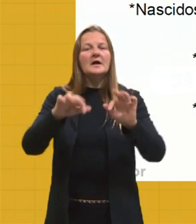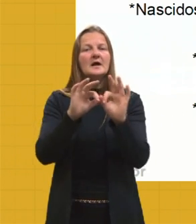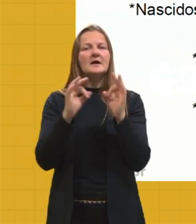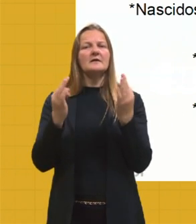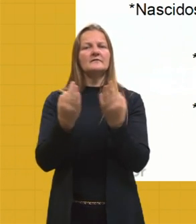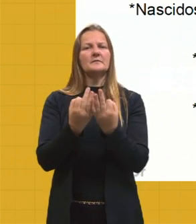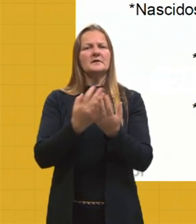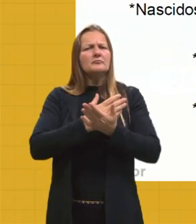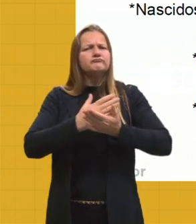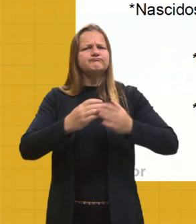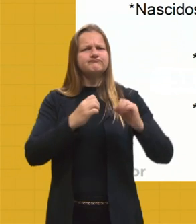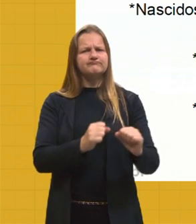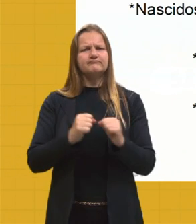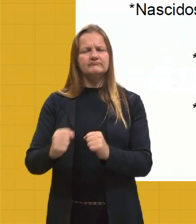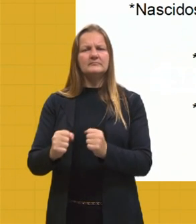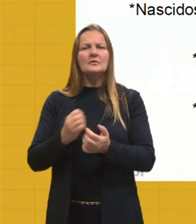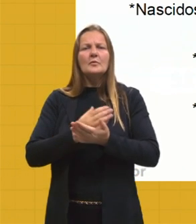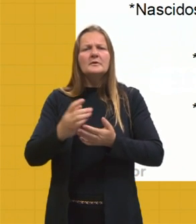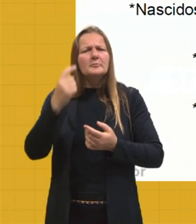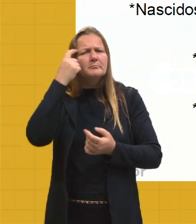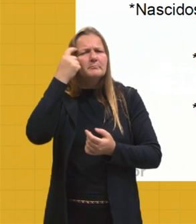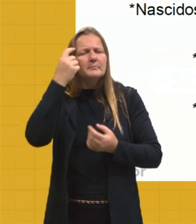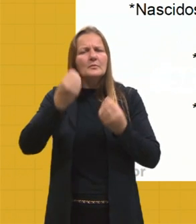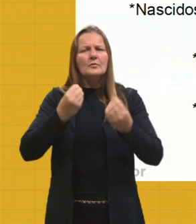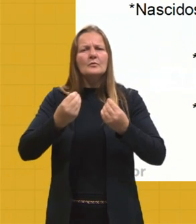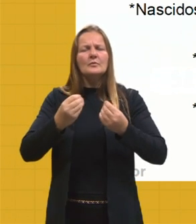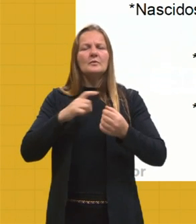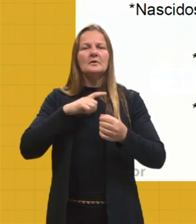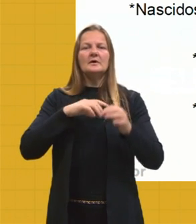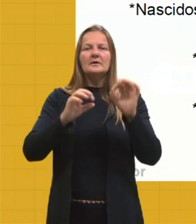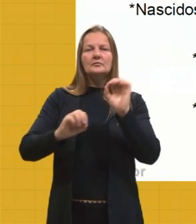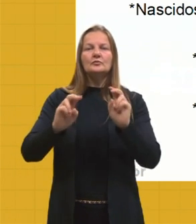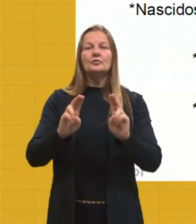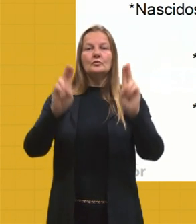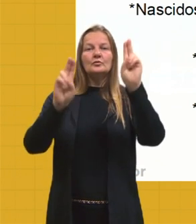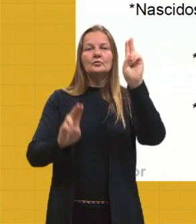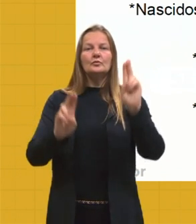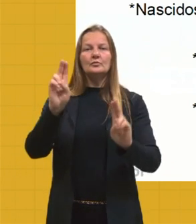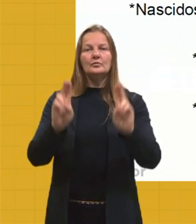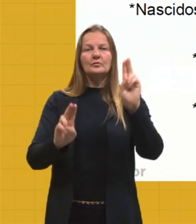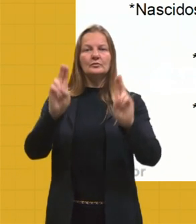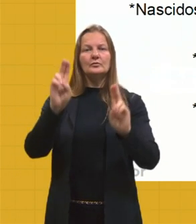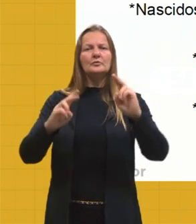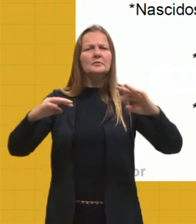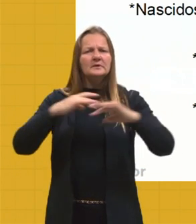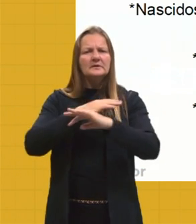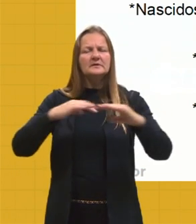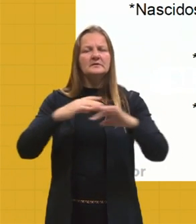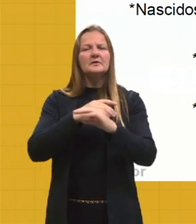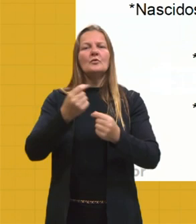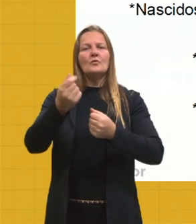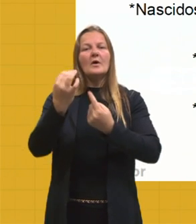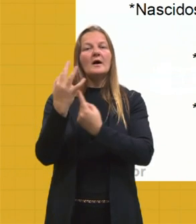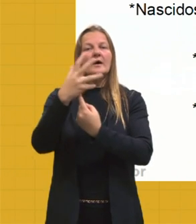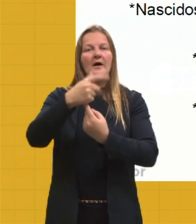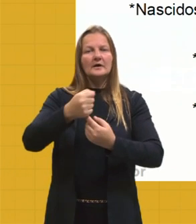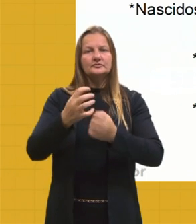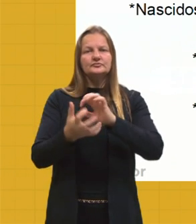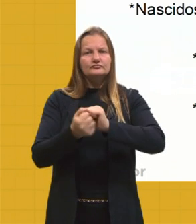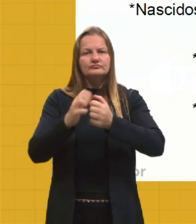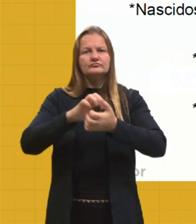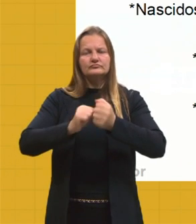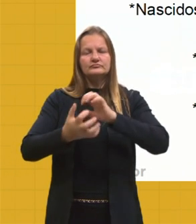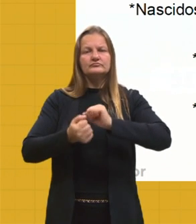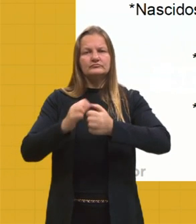poderosas e passam a ser questionadas com a urbanização, os artesãos, aí começa a virar essa questão da